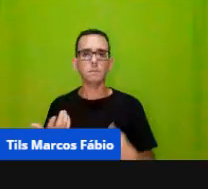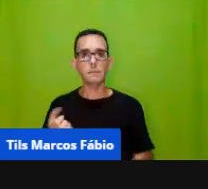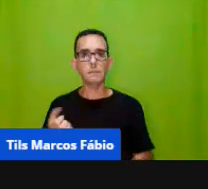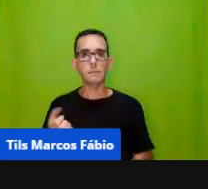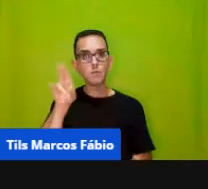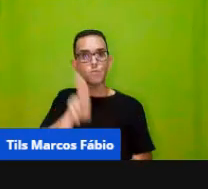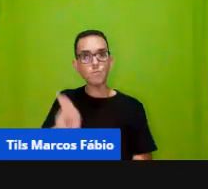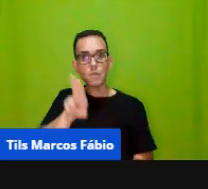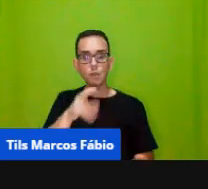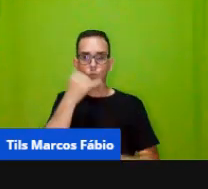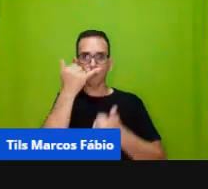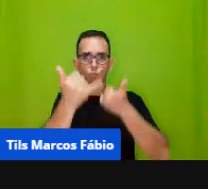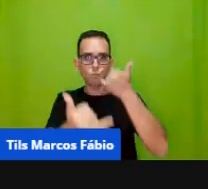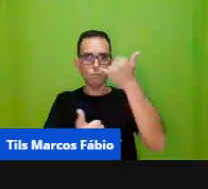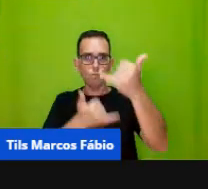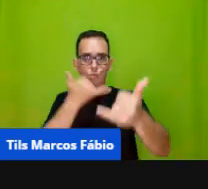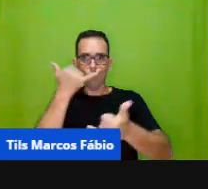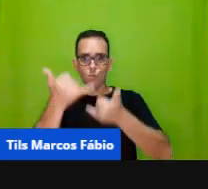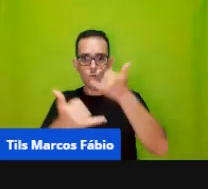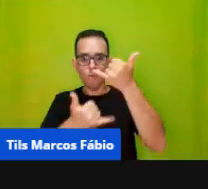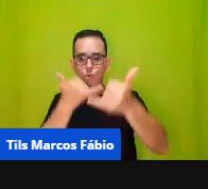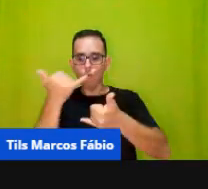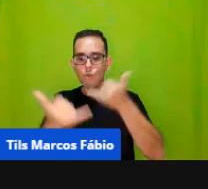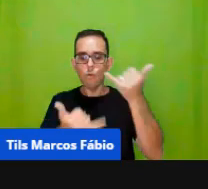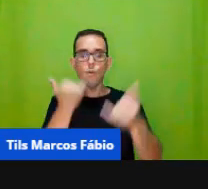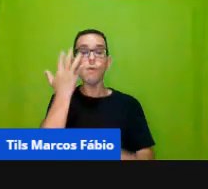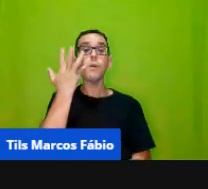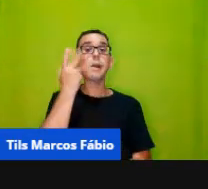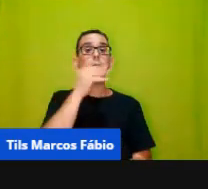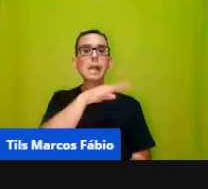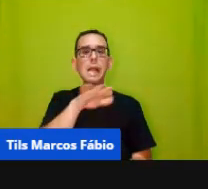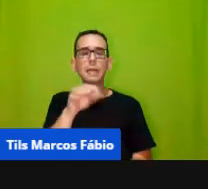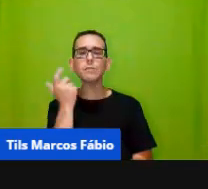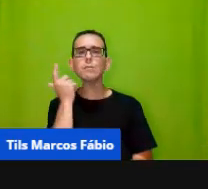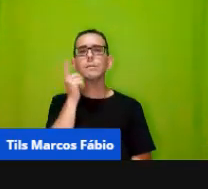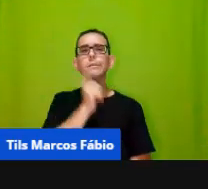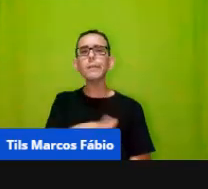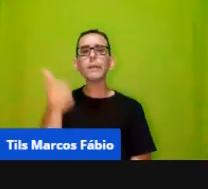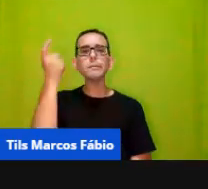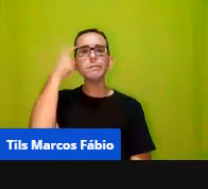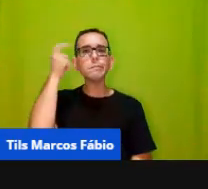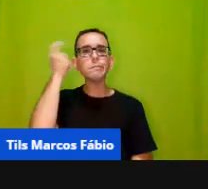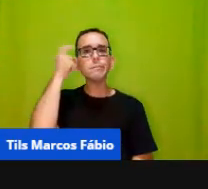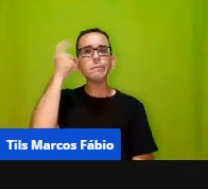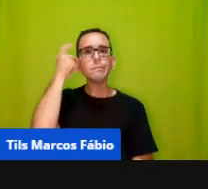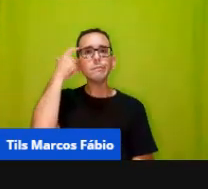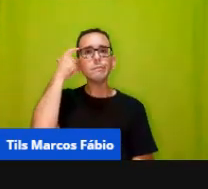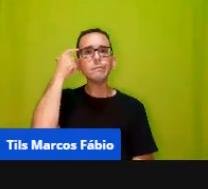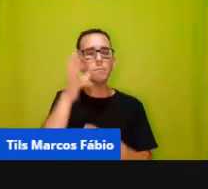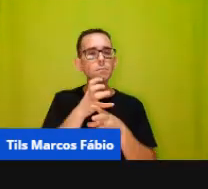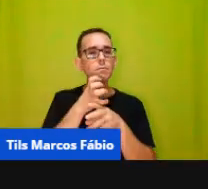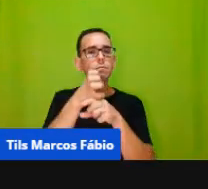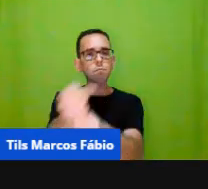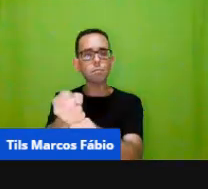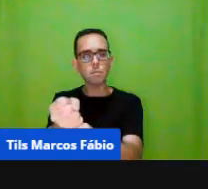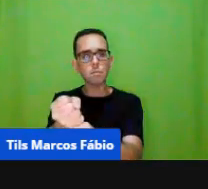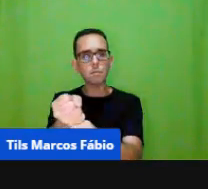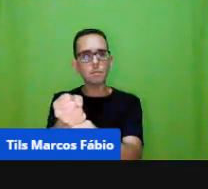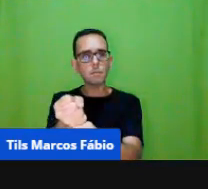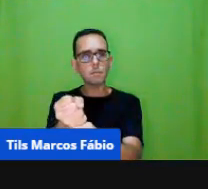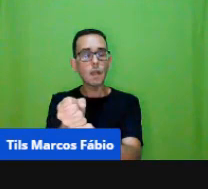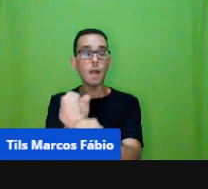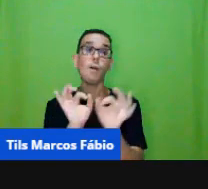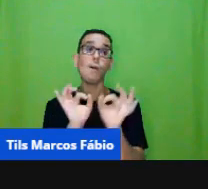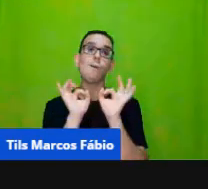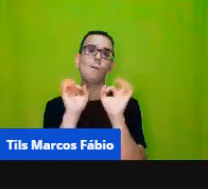um jogo né já com crianças que vão conseguir ter esse raciocínio de somar pontos aí ok aí eu